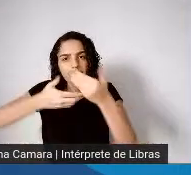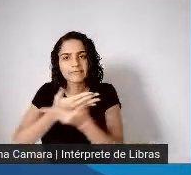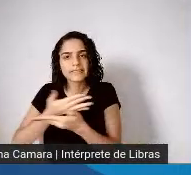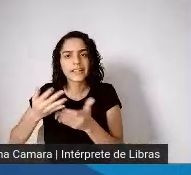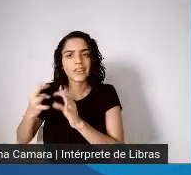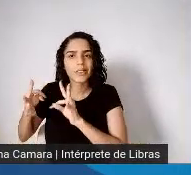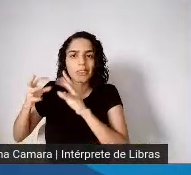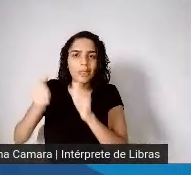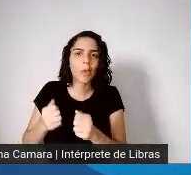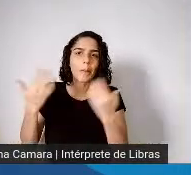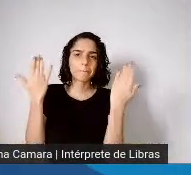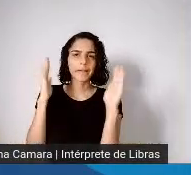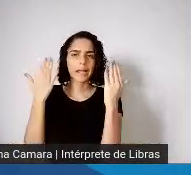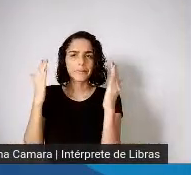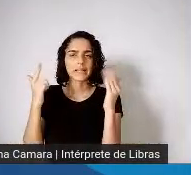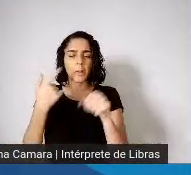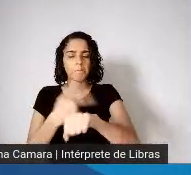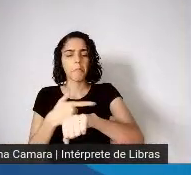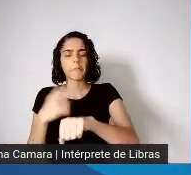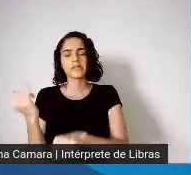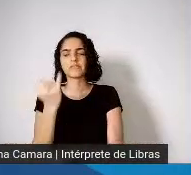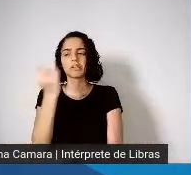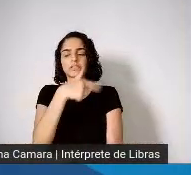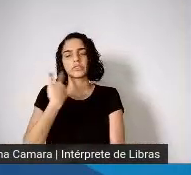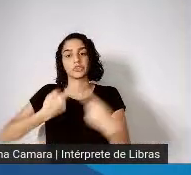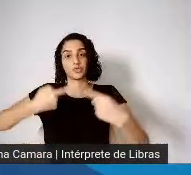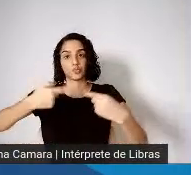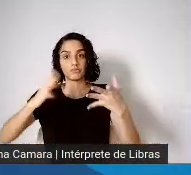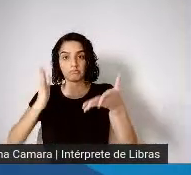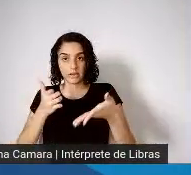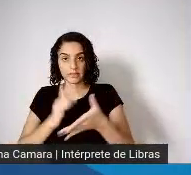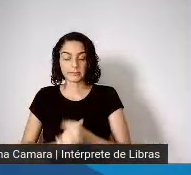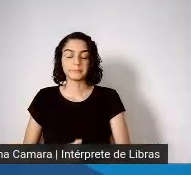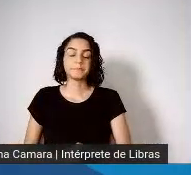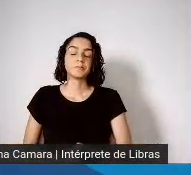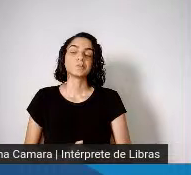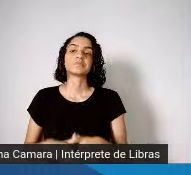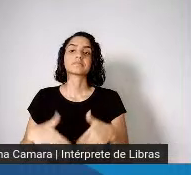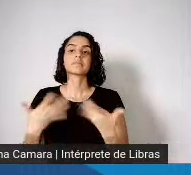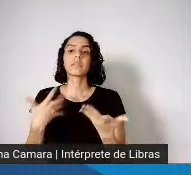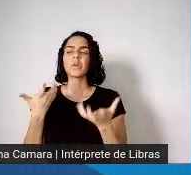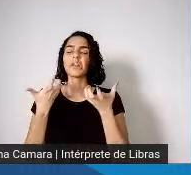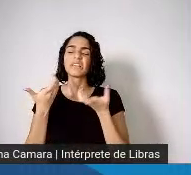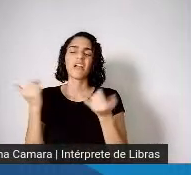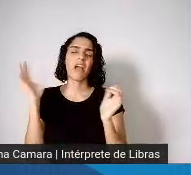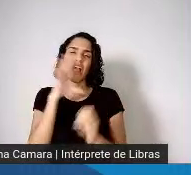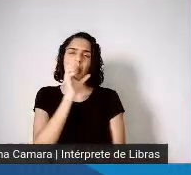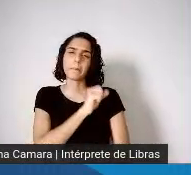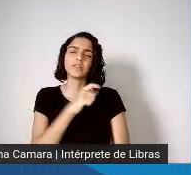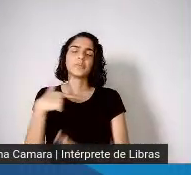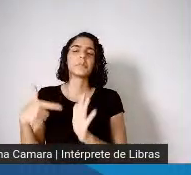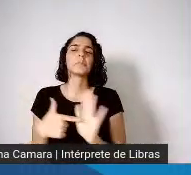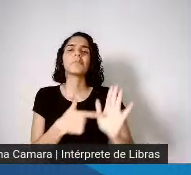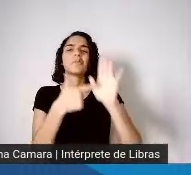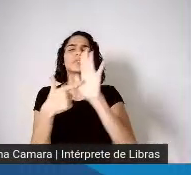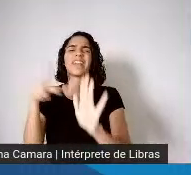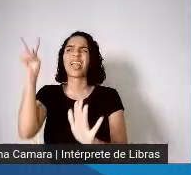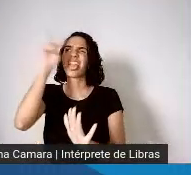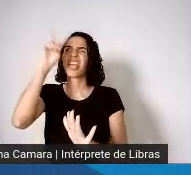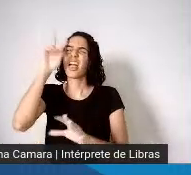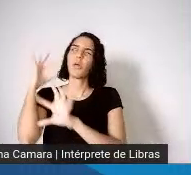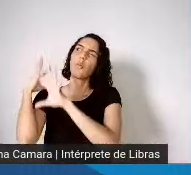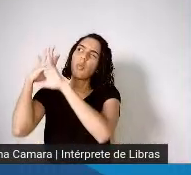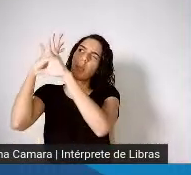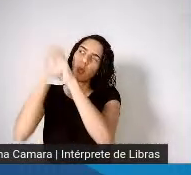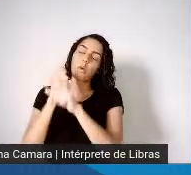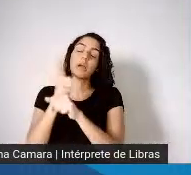esse momento tão importante que estamos discutindo aqui. Bom, eu vou dar aqui rapidamente um breve histórico para que a gente tenha a dimensão